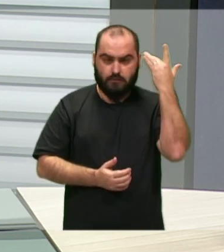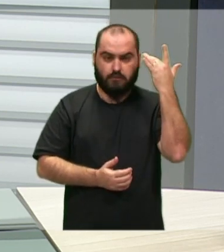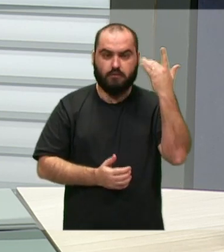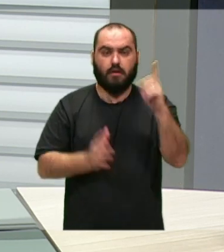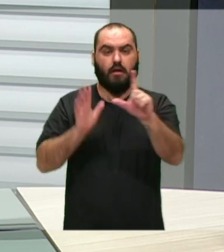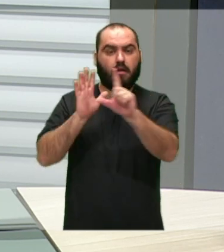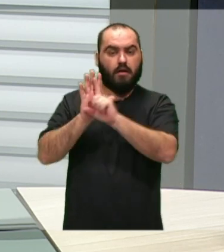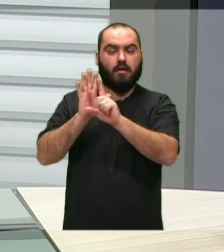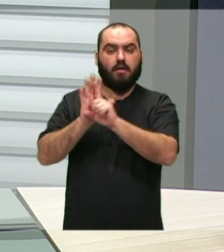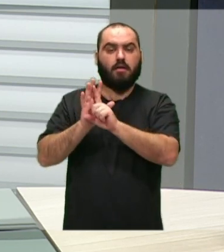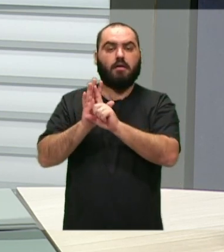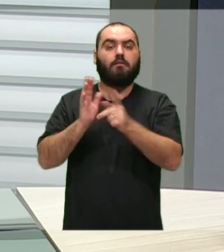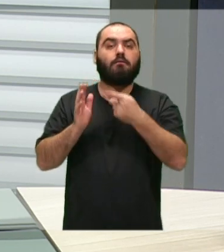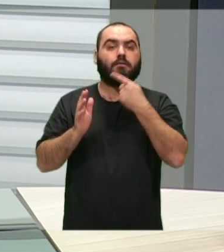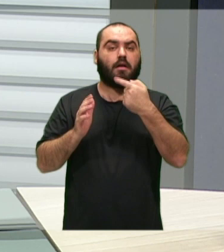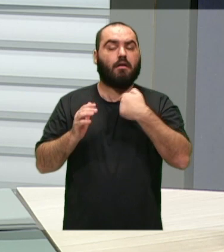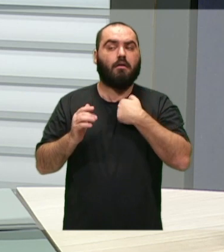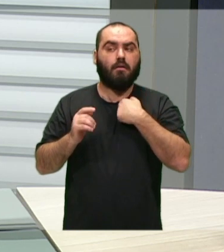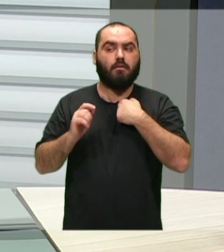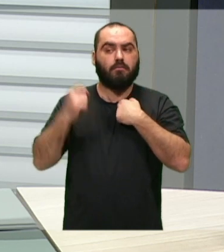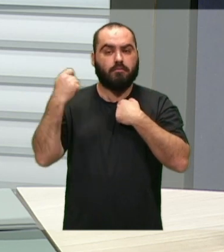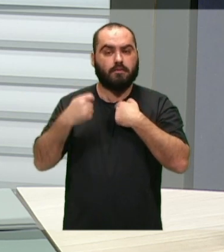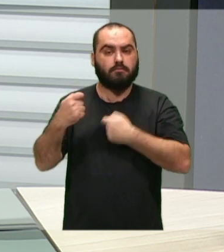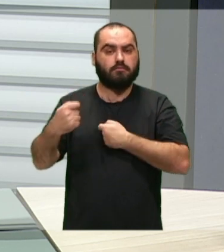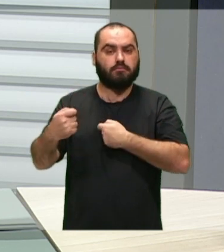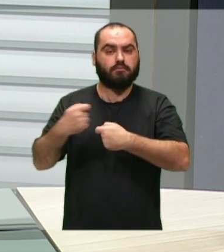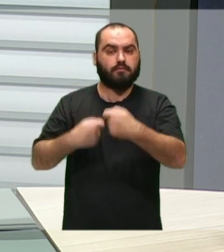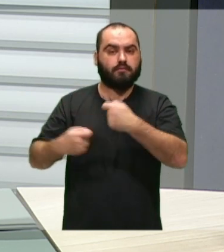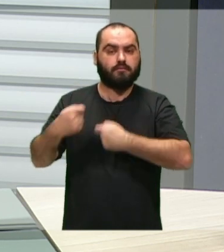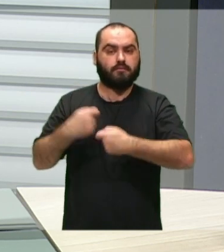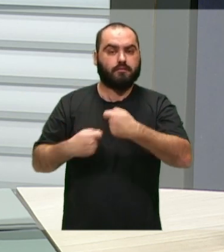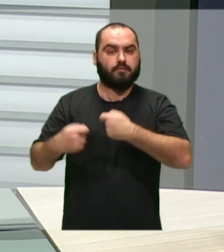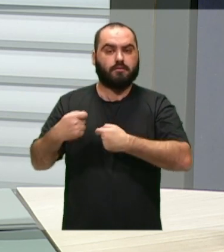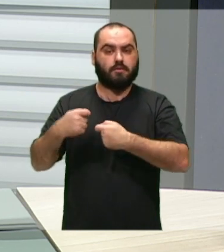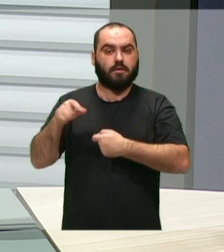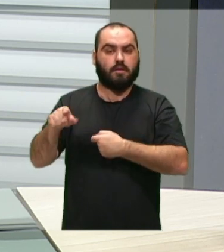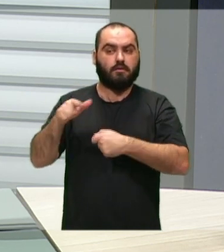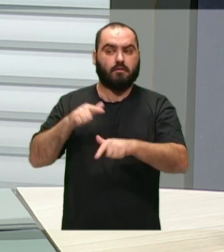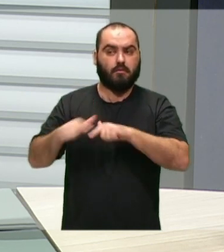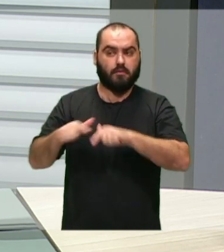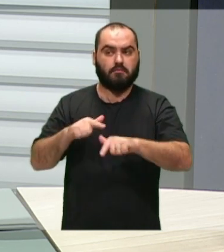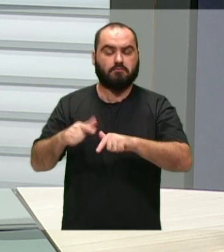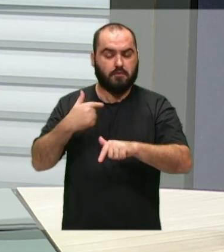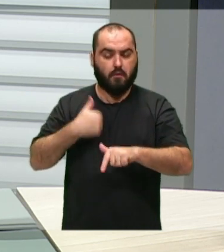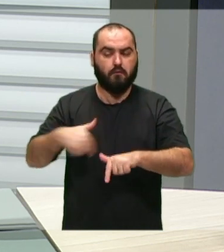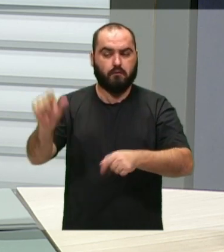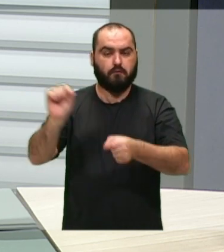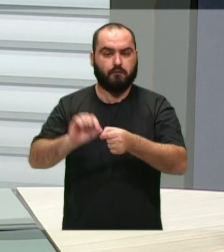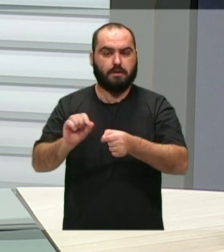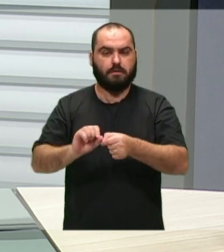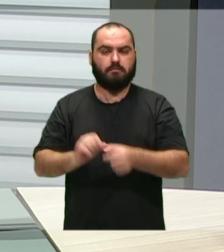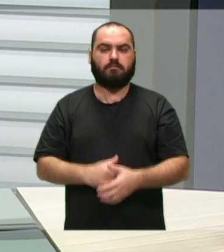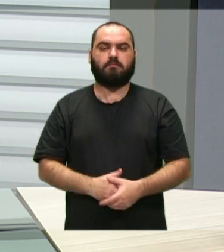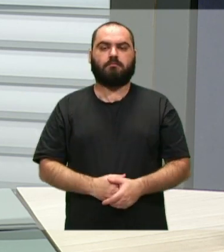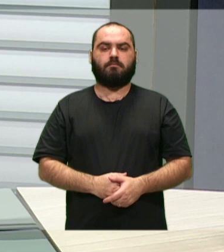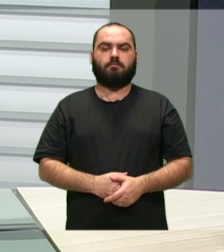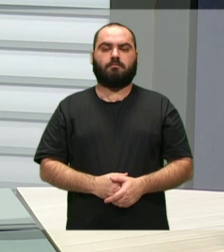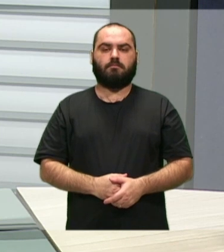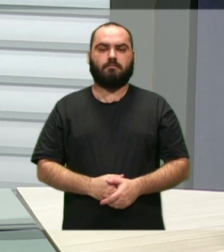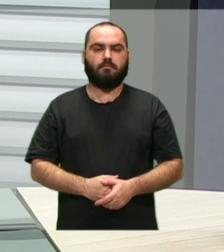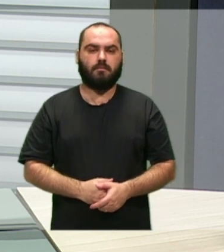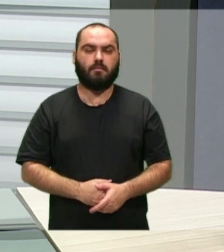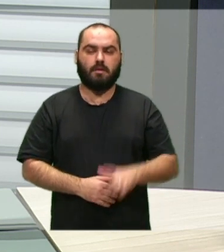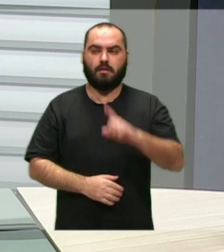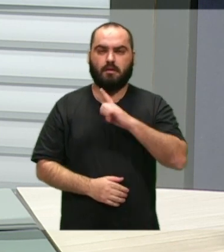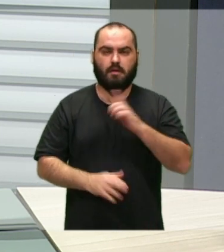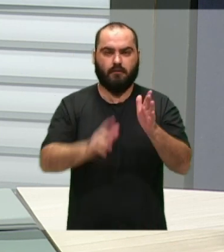que eu devo administrar e ser o magistrado da condução desse trabalho, nós vamos fazer. Tem muitas ações que o